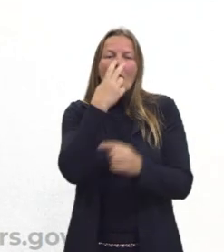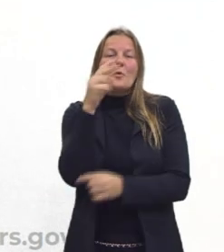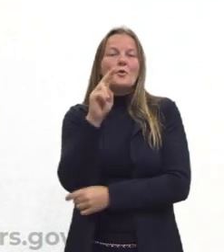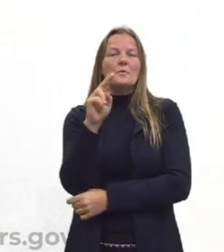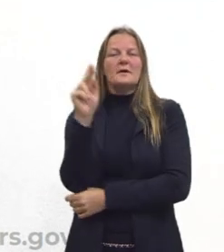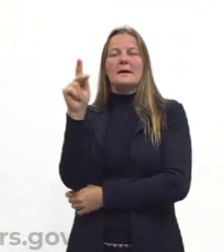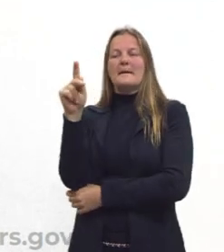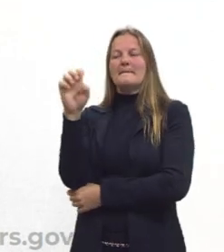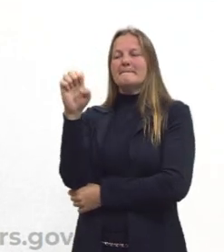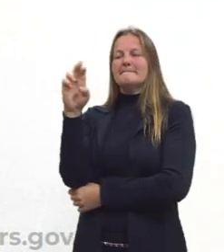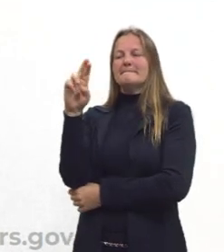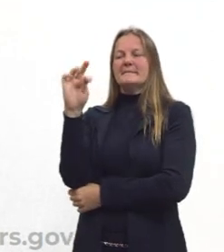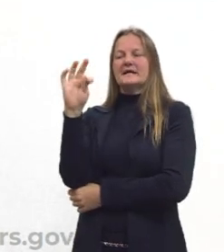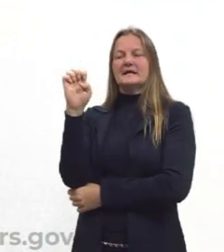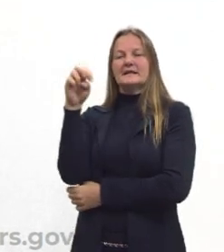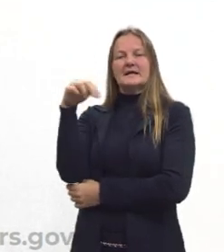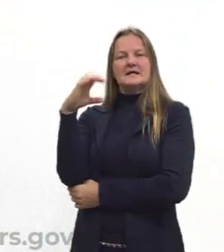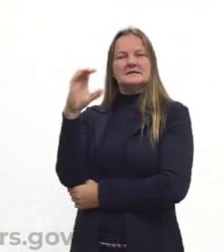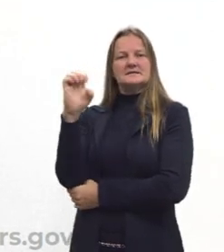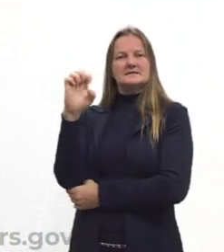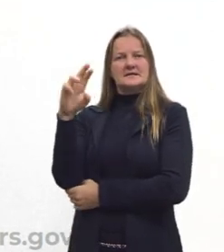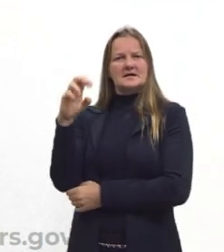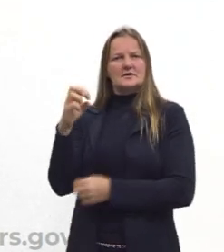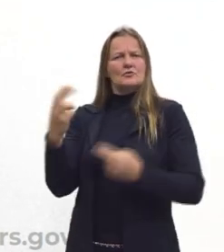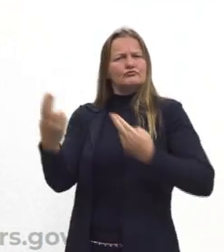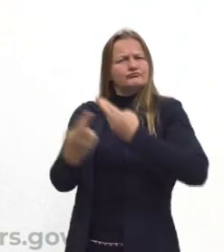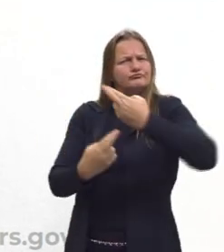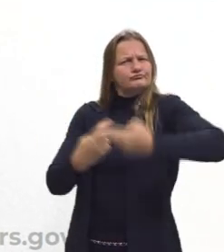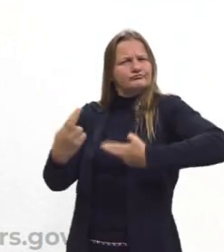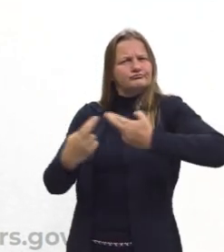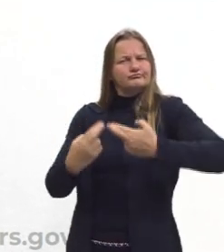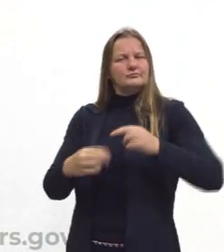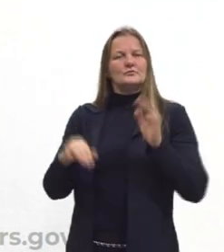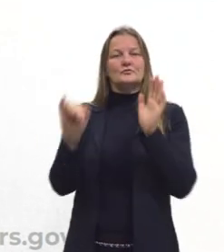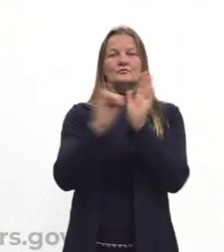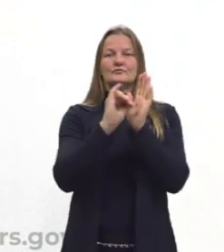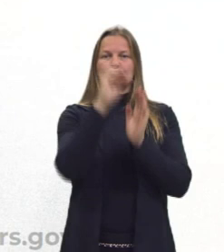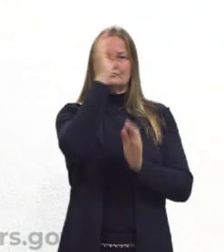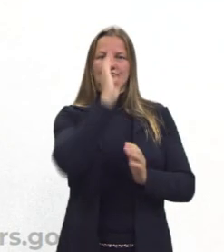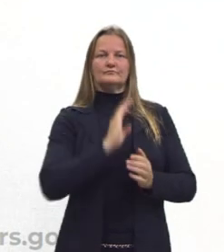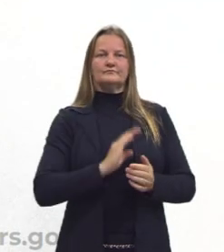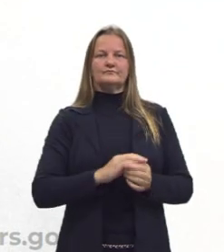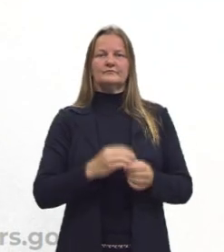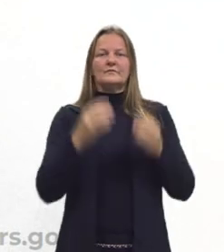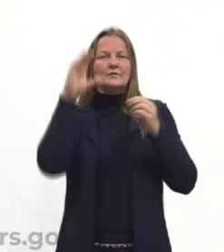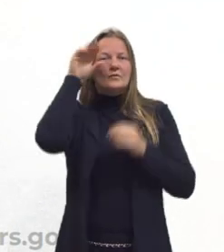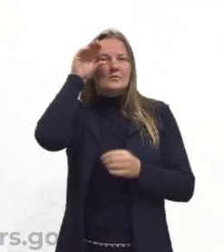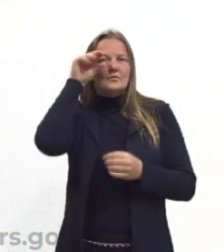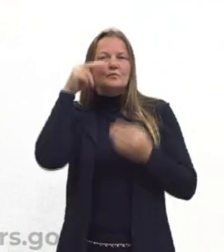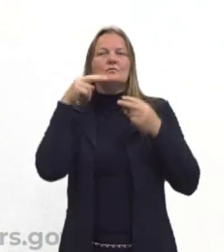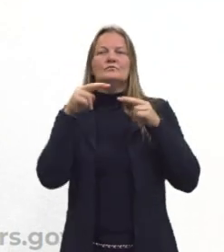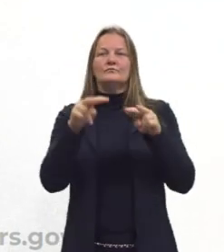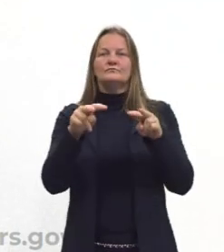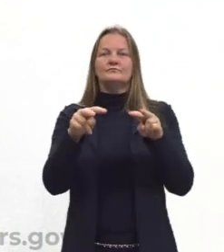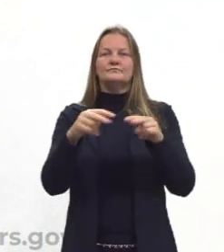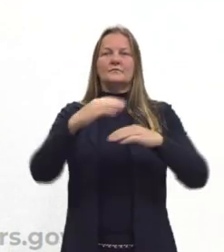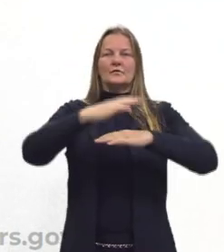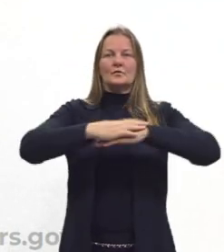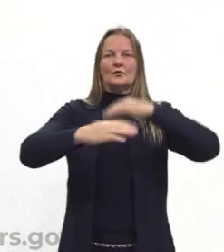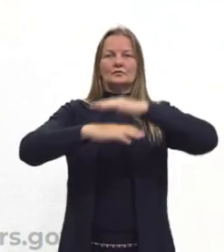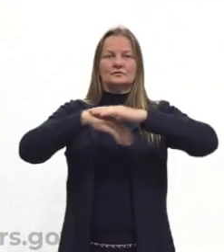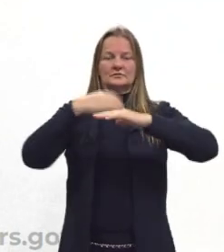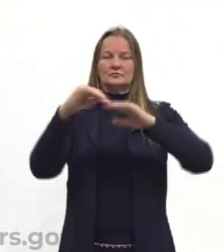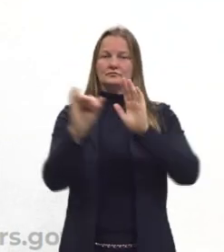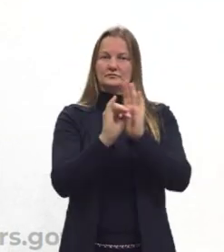incomuns que nós temos entre nós, que é essa identidade da nação brasileira. Então, olha só, a construção da